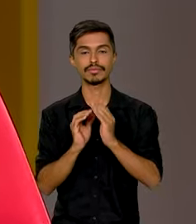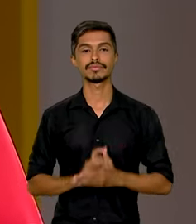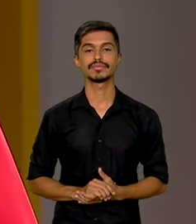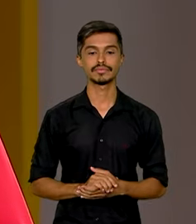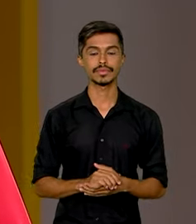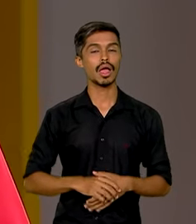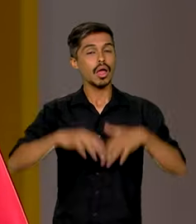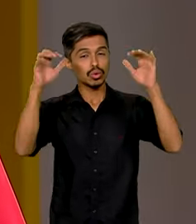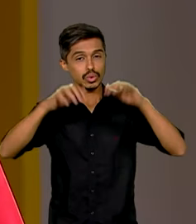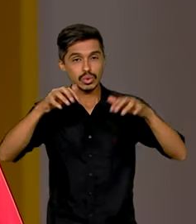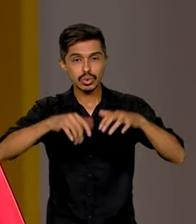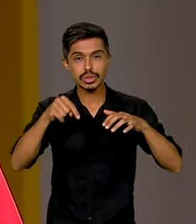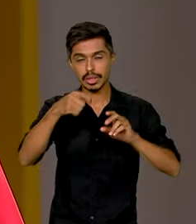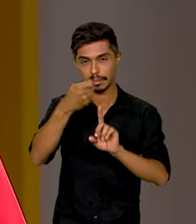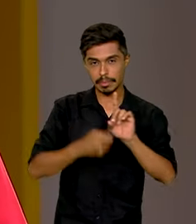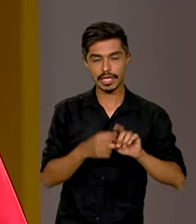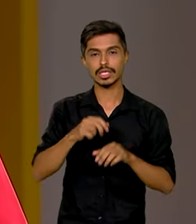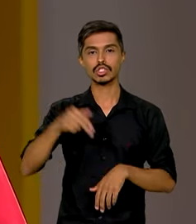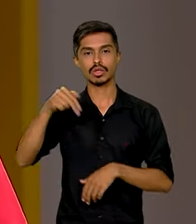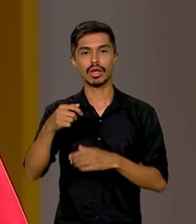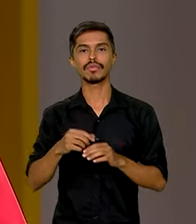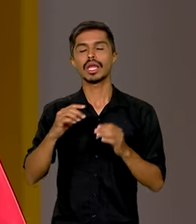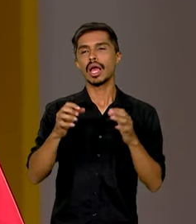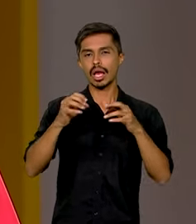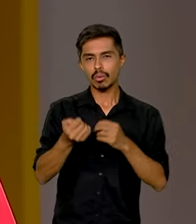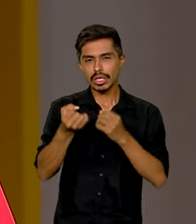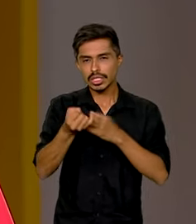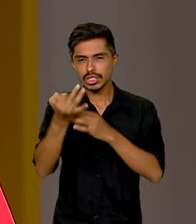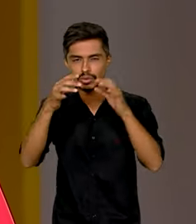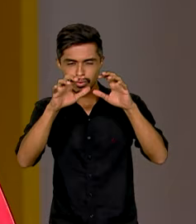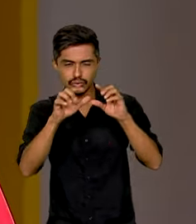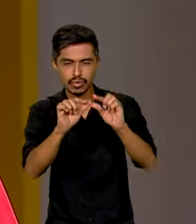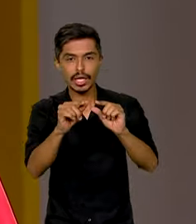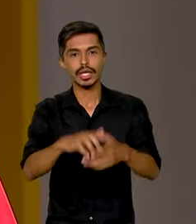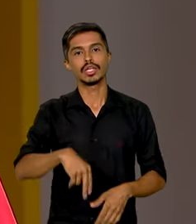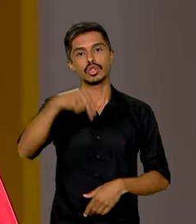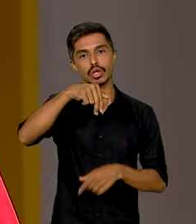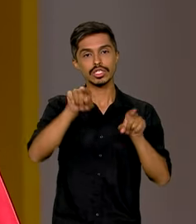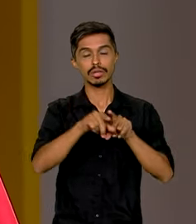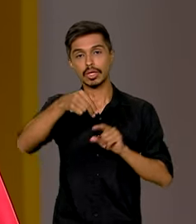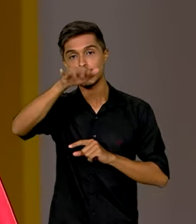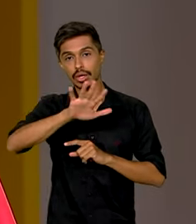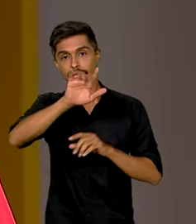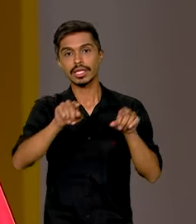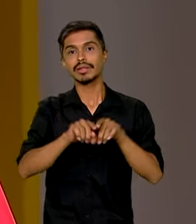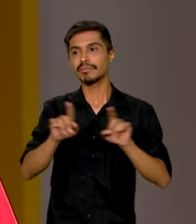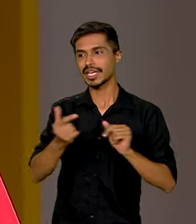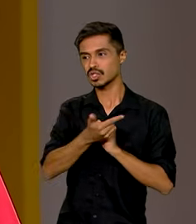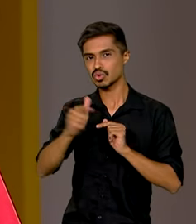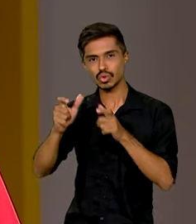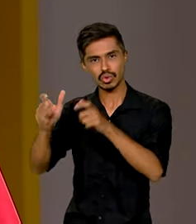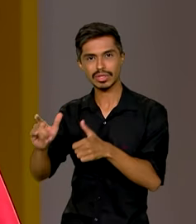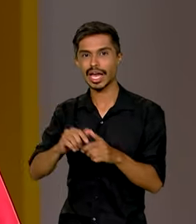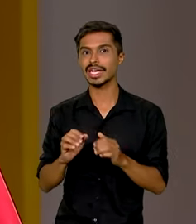As chuvas neste mês de novembro vão ficar abaixo da média nas regiões Norte e Nordeste e acima da média nas demais regiões